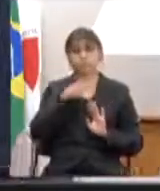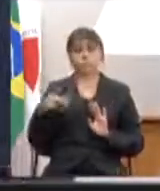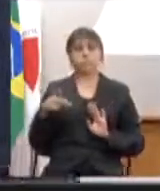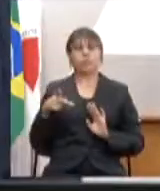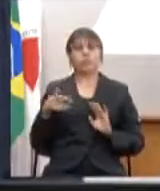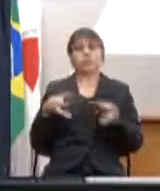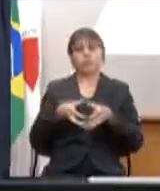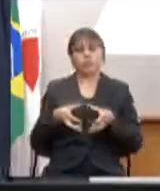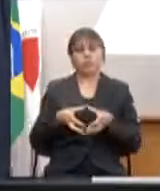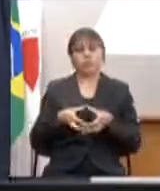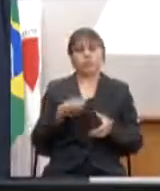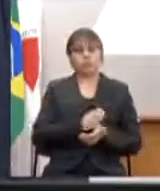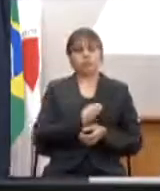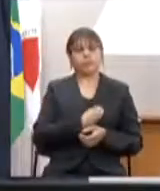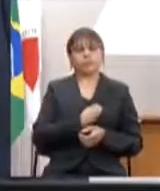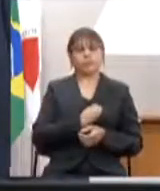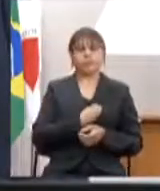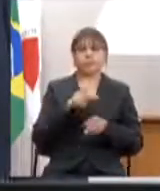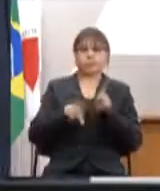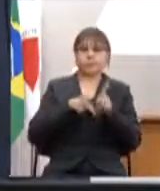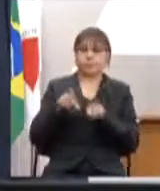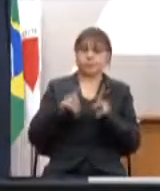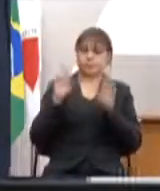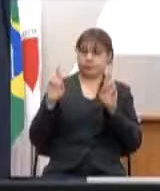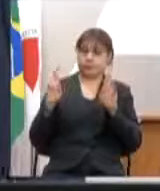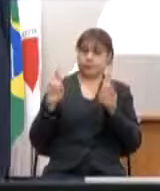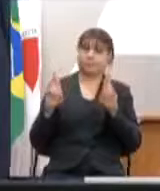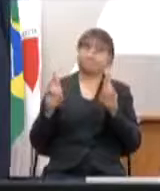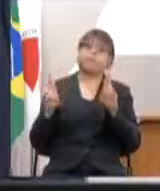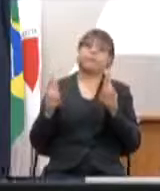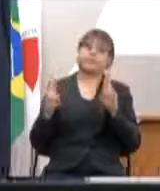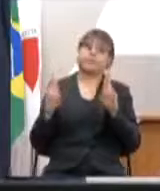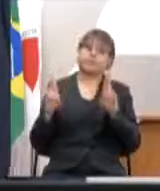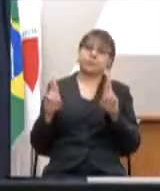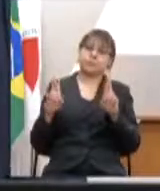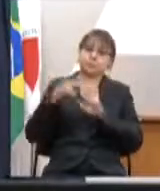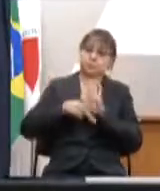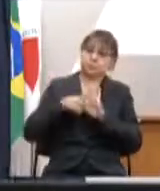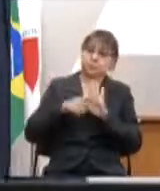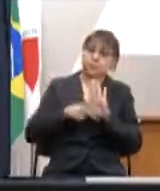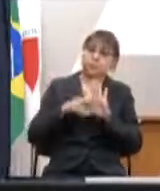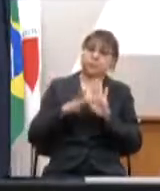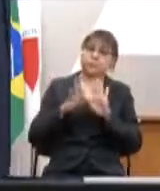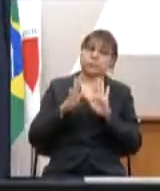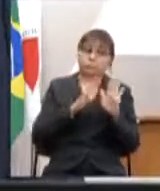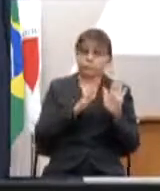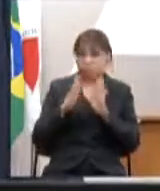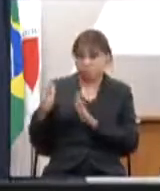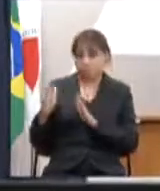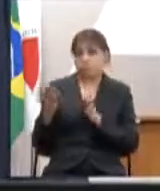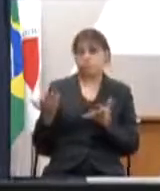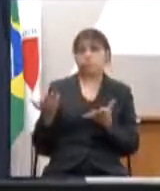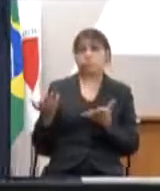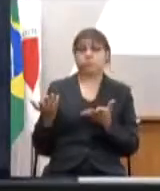de participação popular sou responsável por esse processo diretamente